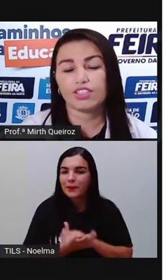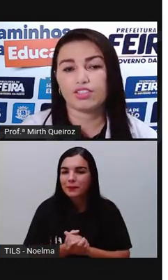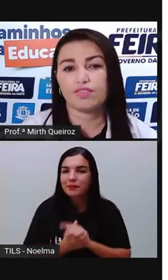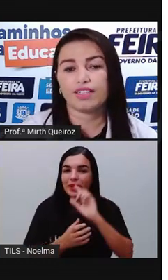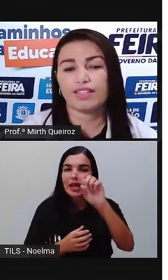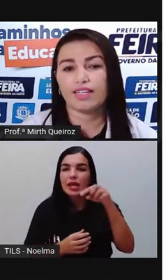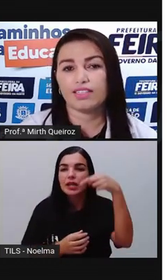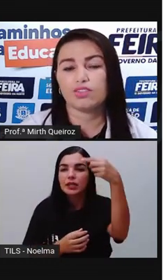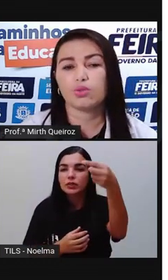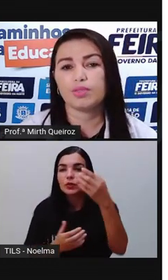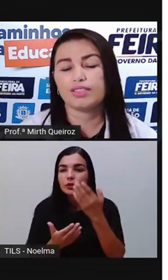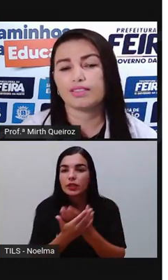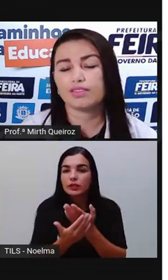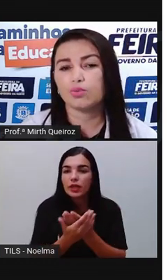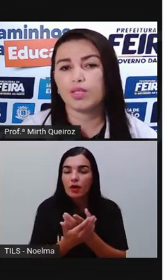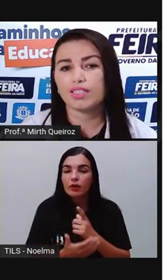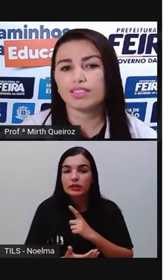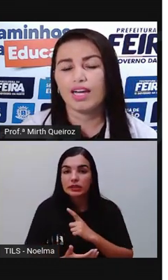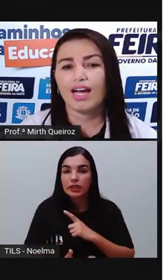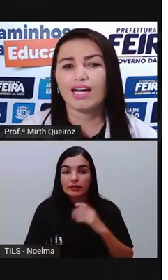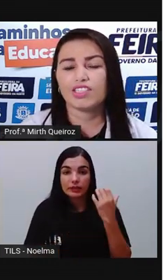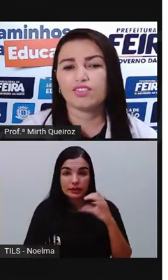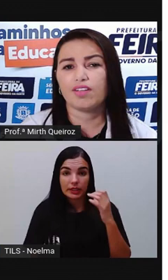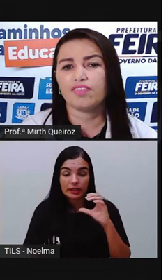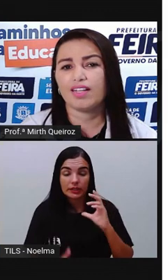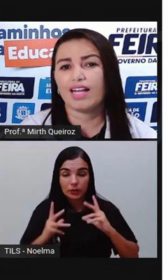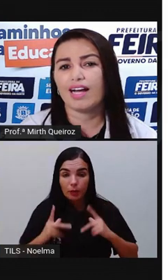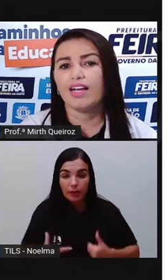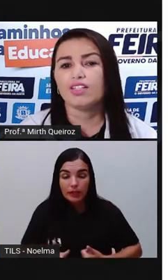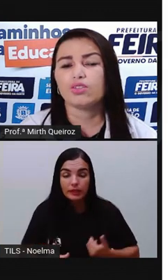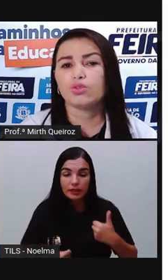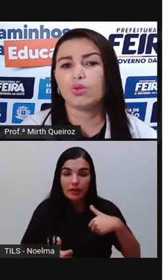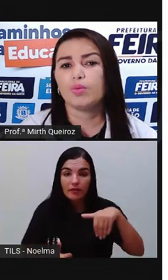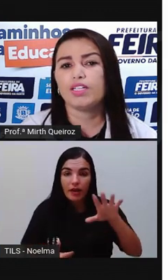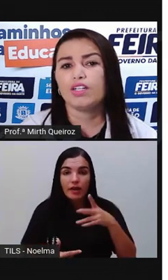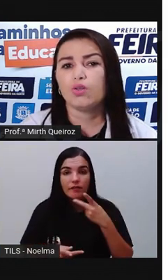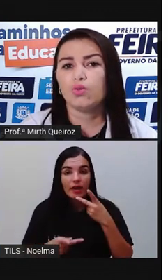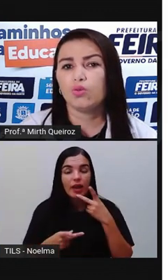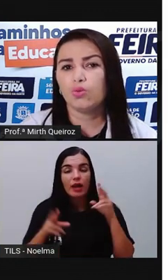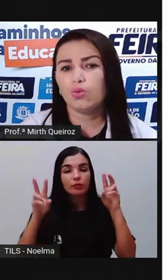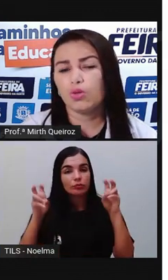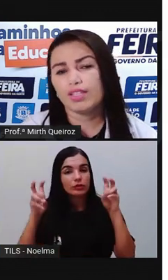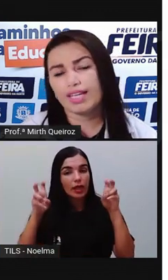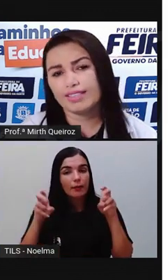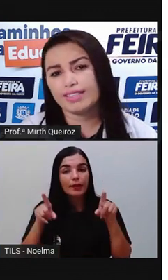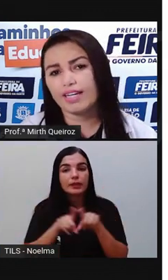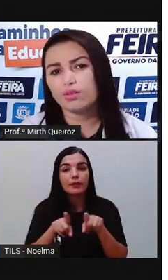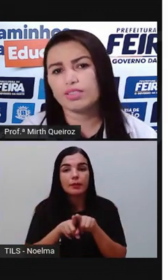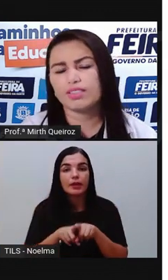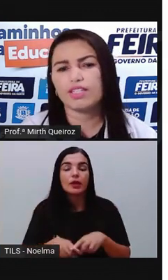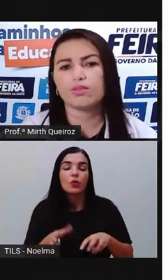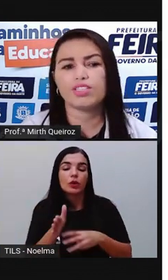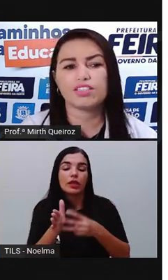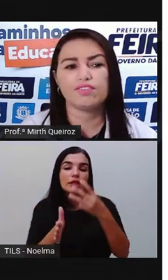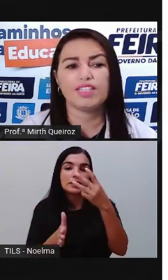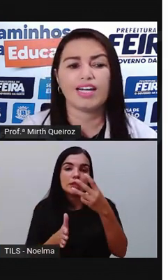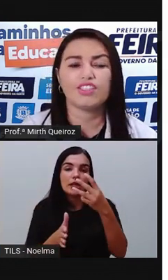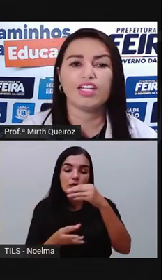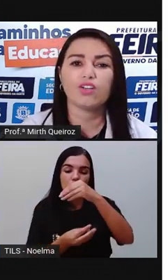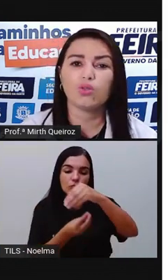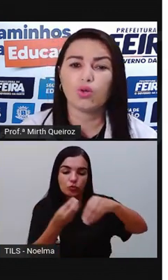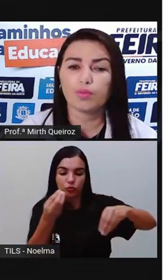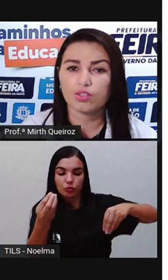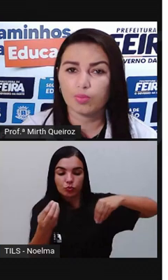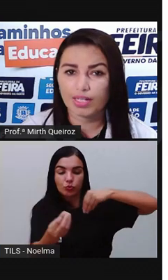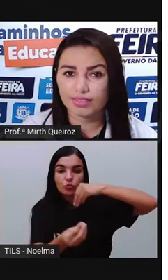vêm, que a gente vai ter aí sobre ciências humanas, a gente vai falar sobre o terceiro ciclo de atividade